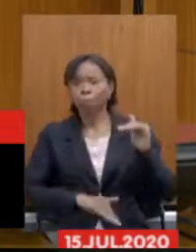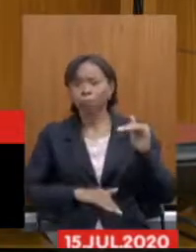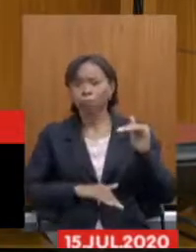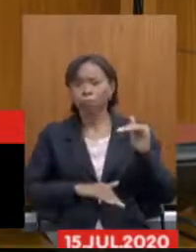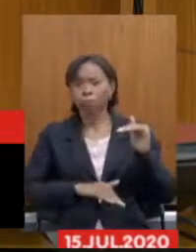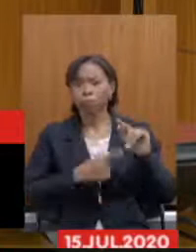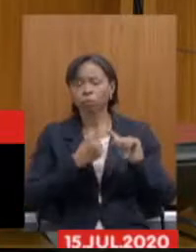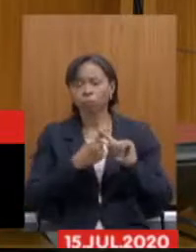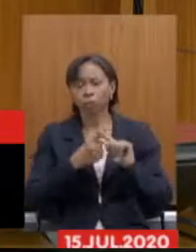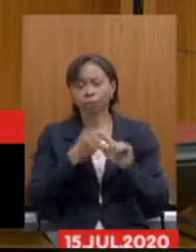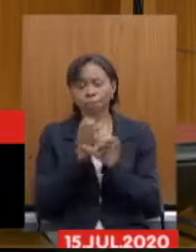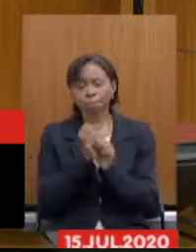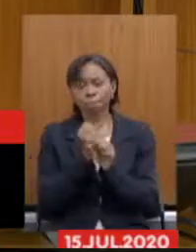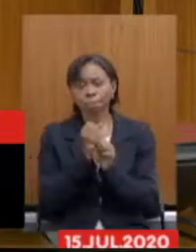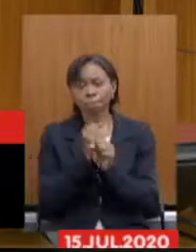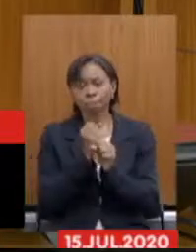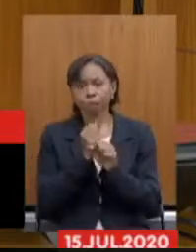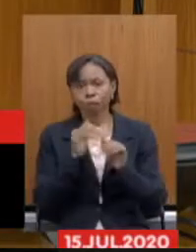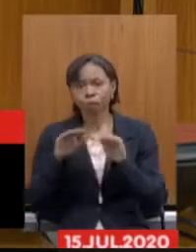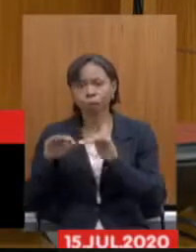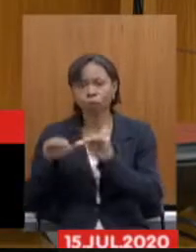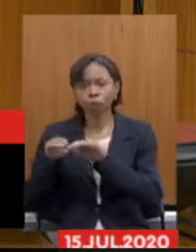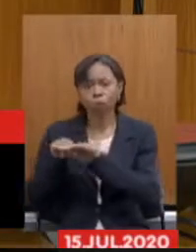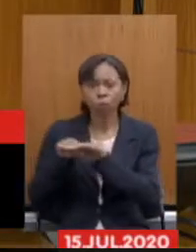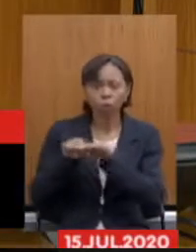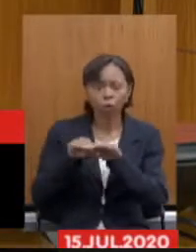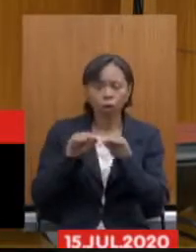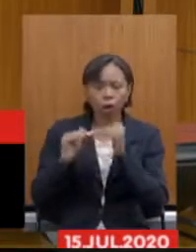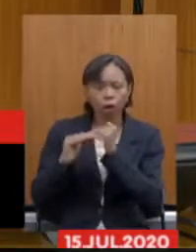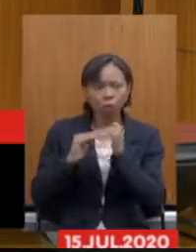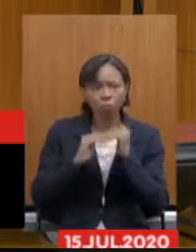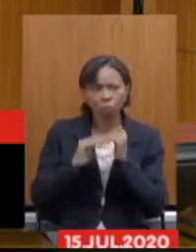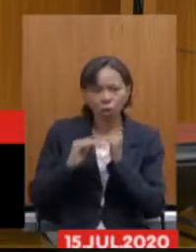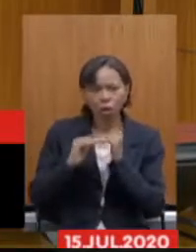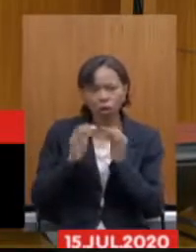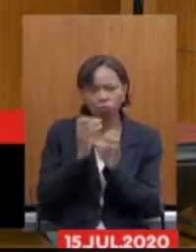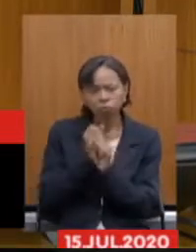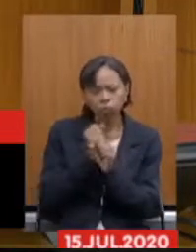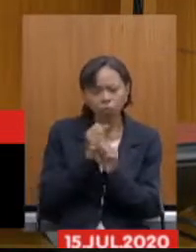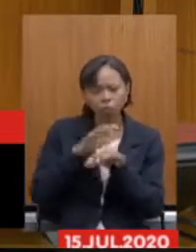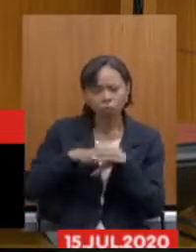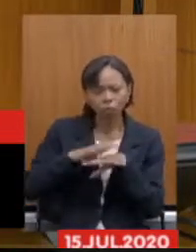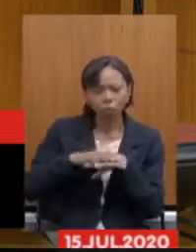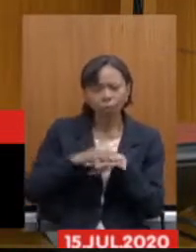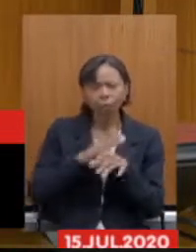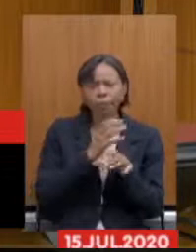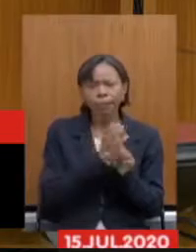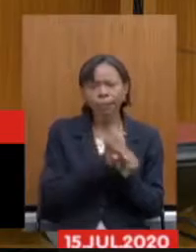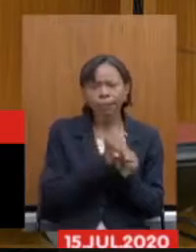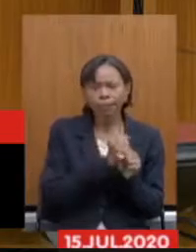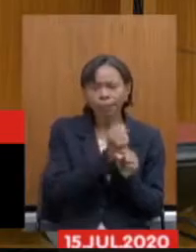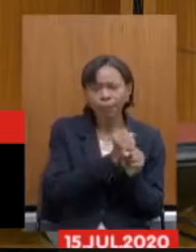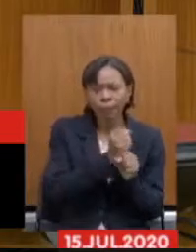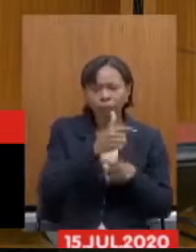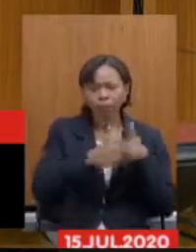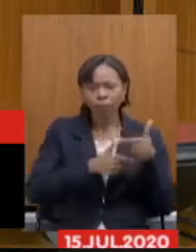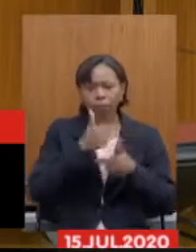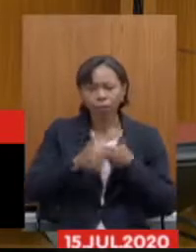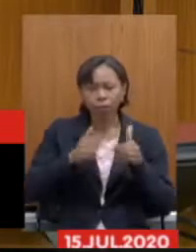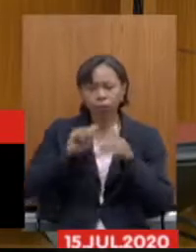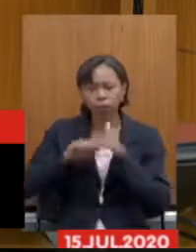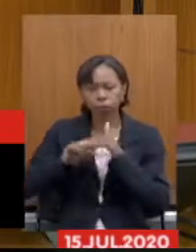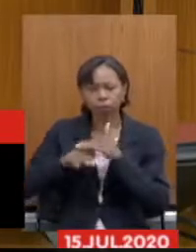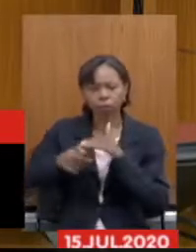cálculo é feito com base em uma média aritmética do tempo de contribuição, do tempo de serviço e mais, com uma pensão que, muitas